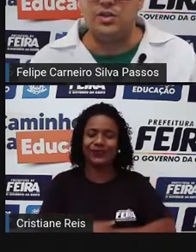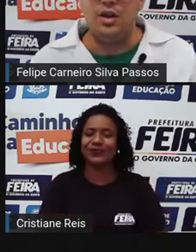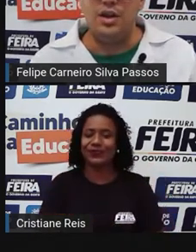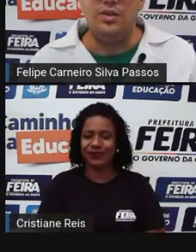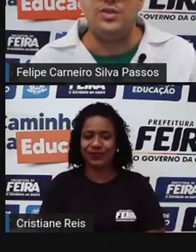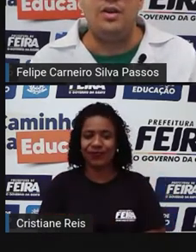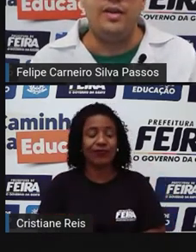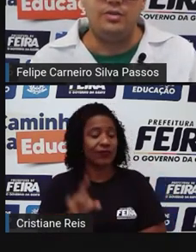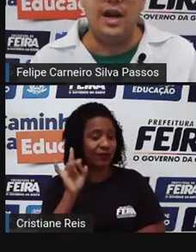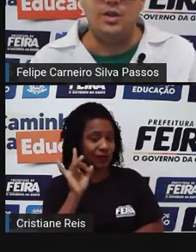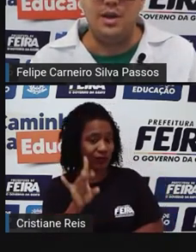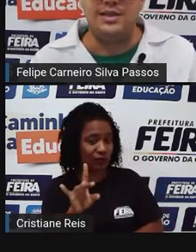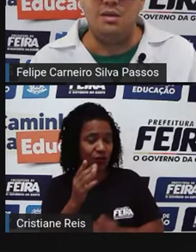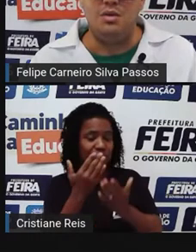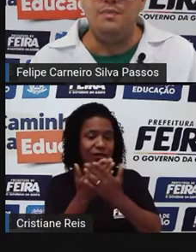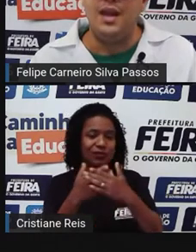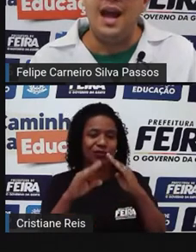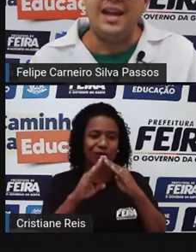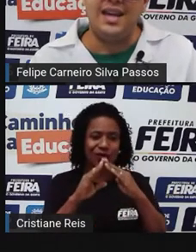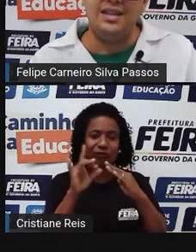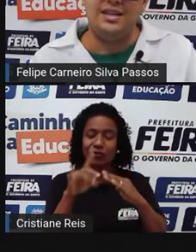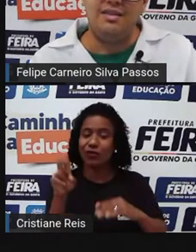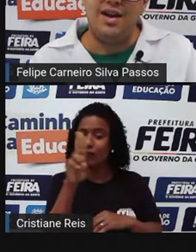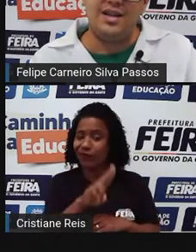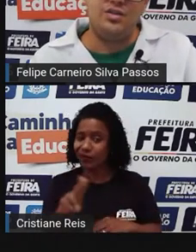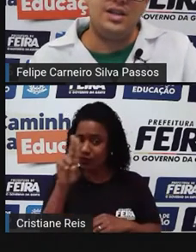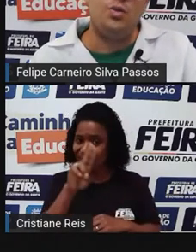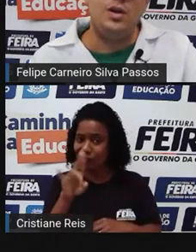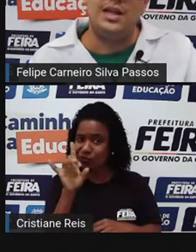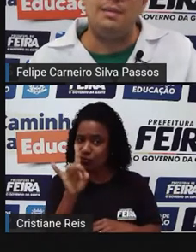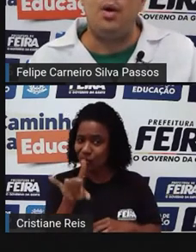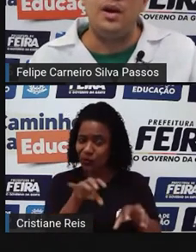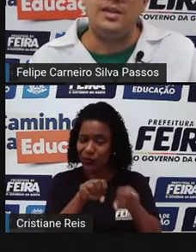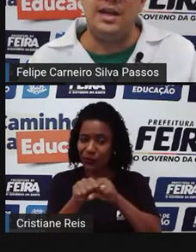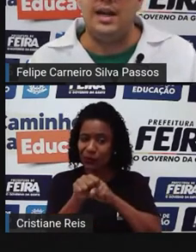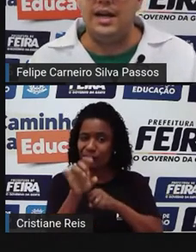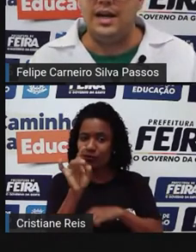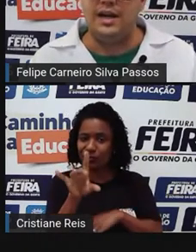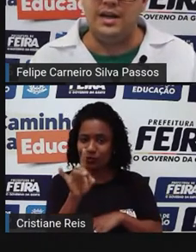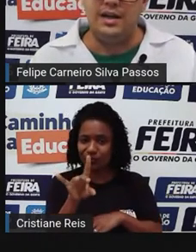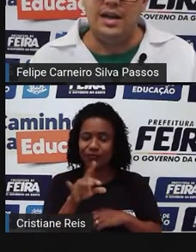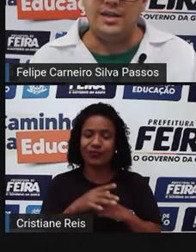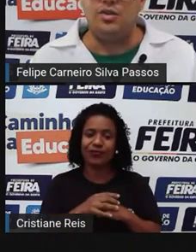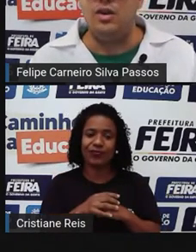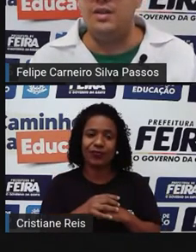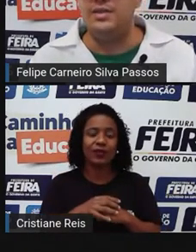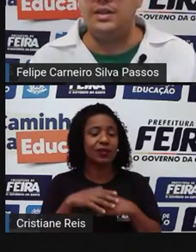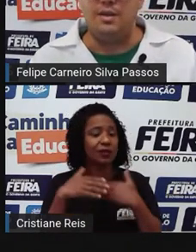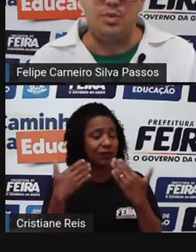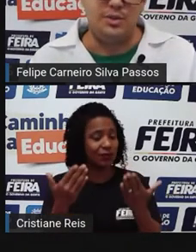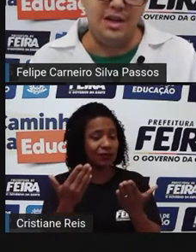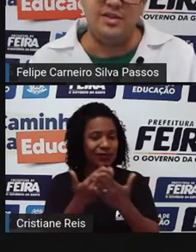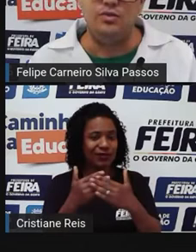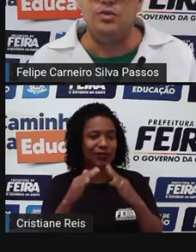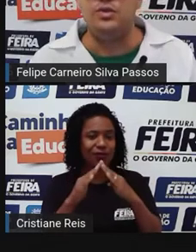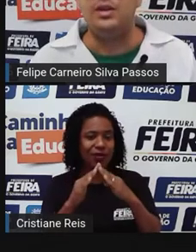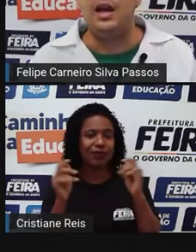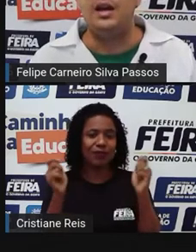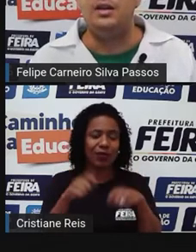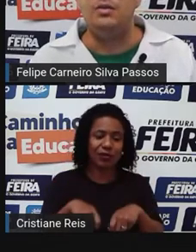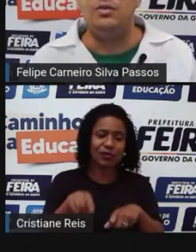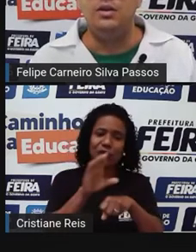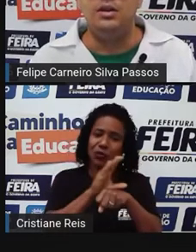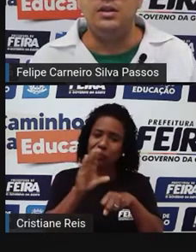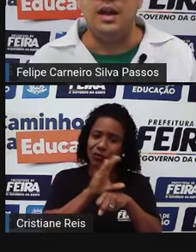é só escola, não é só faculdade, percebe? Aqui ainda tem várias outras coisas. Após a escola, você tem a possibilidade de fazer um curso